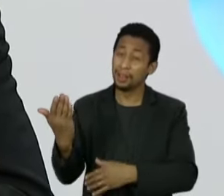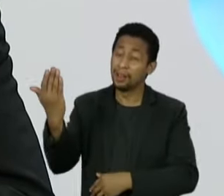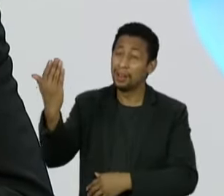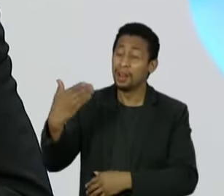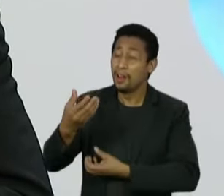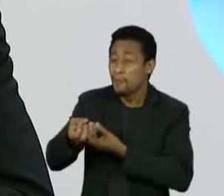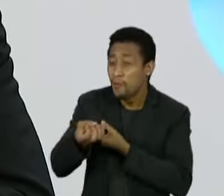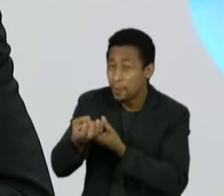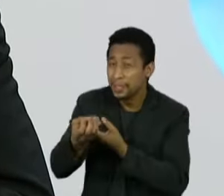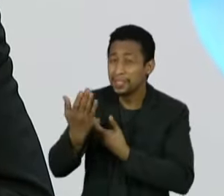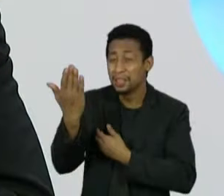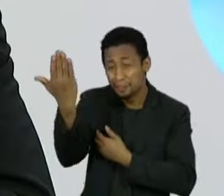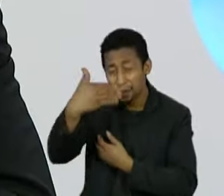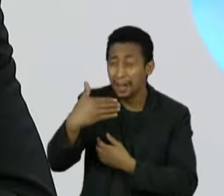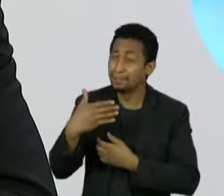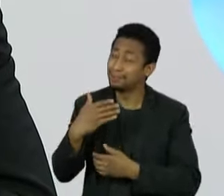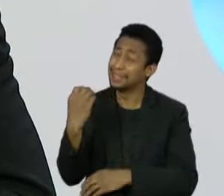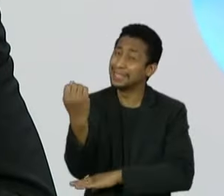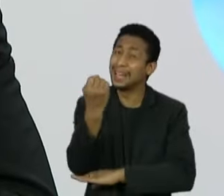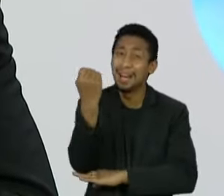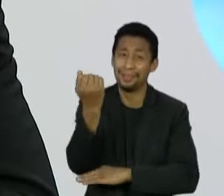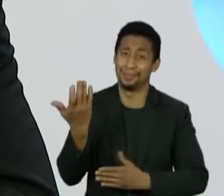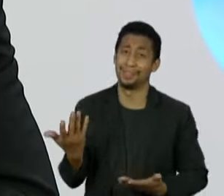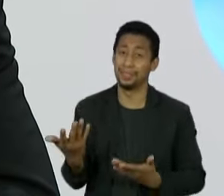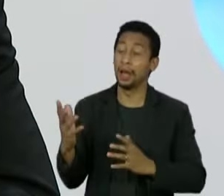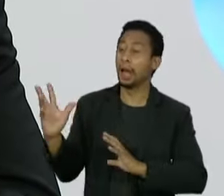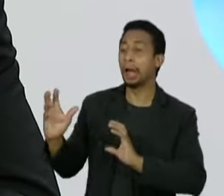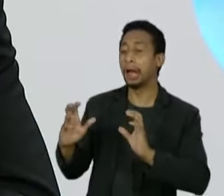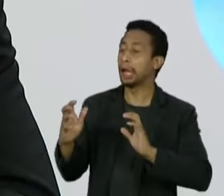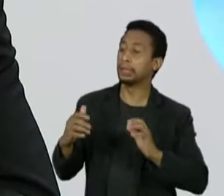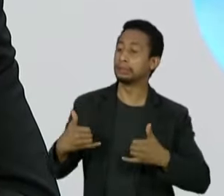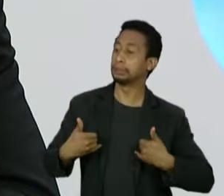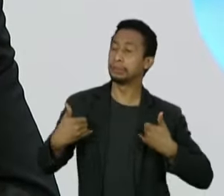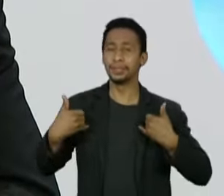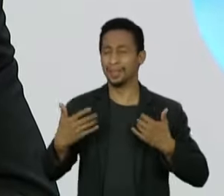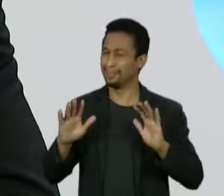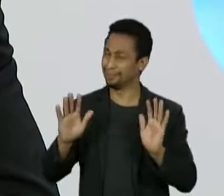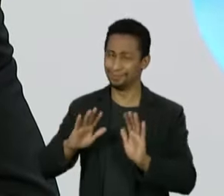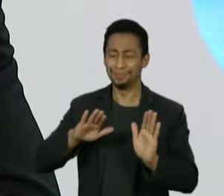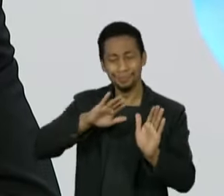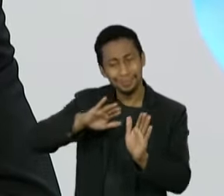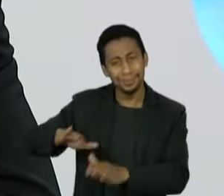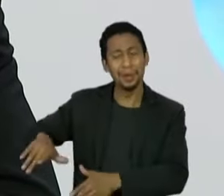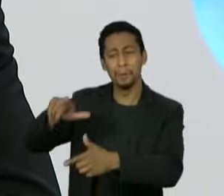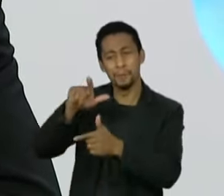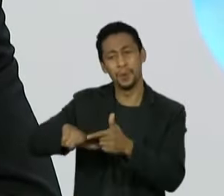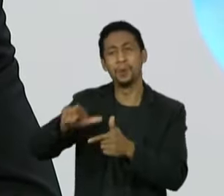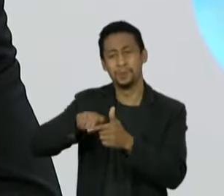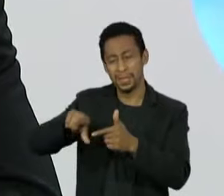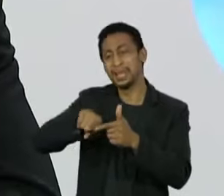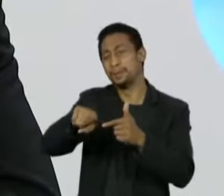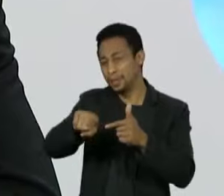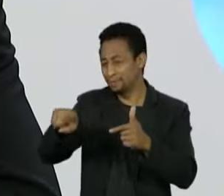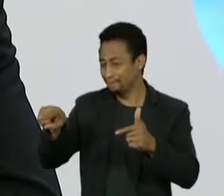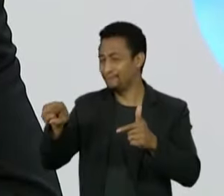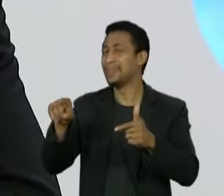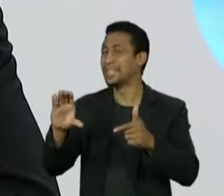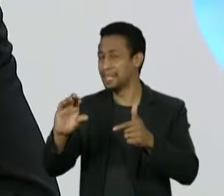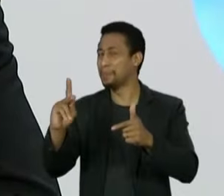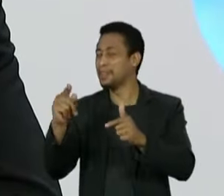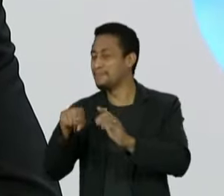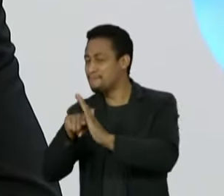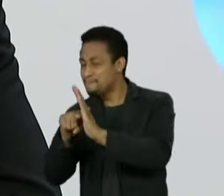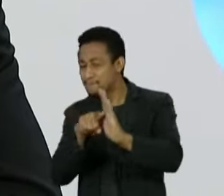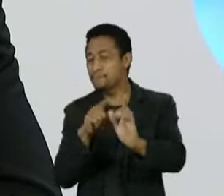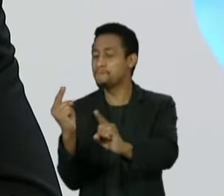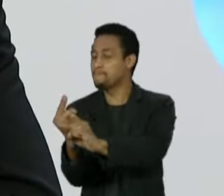eventuais brigas por vaidades, por protagonismo, são menores do que o tamanho dos problemas que a CPI identificou. Então, eu tenho certeza que a questão